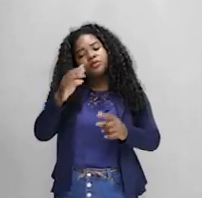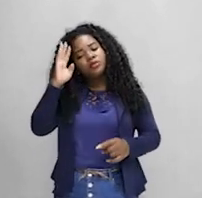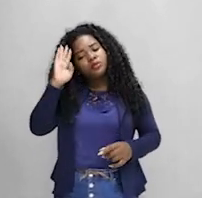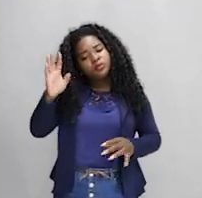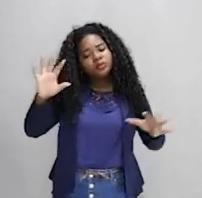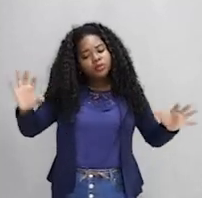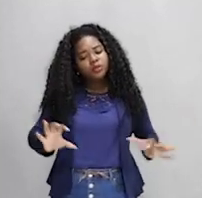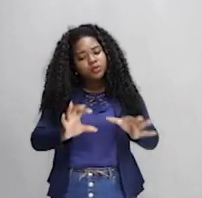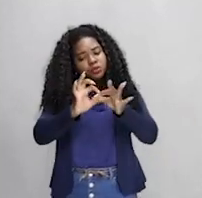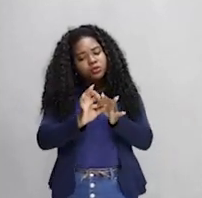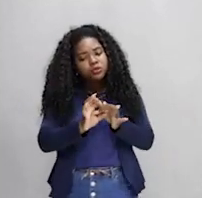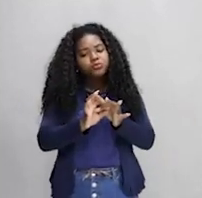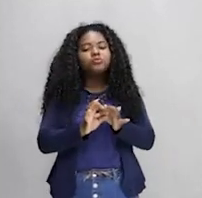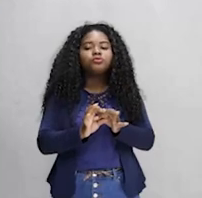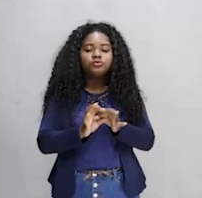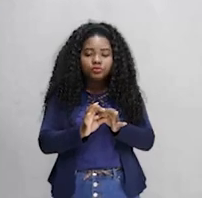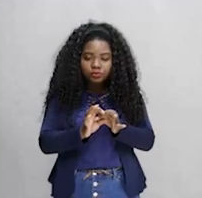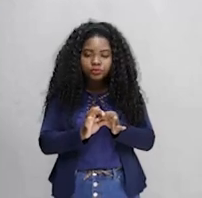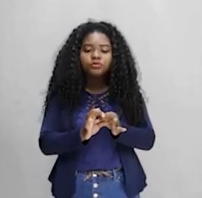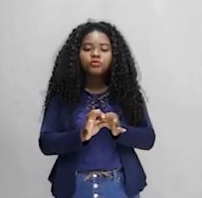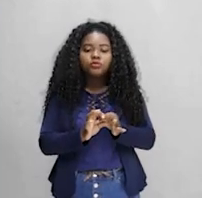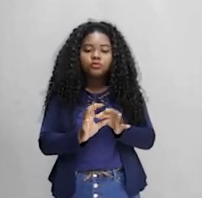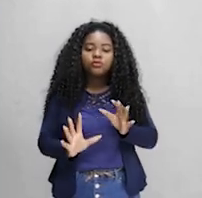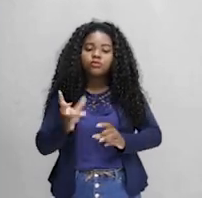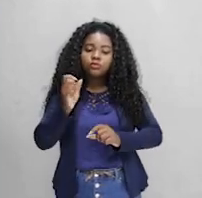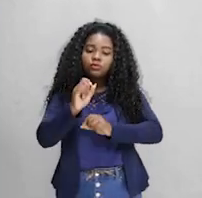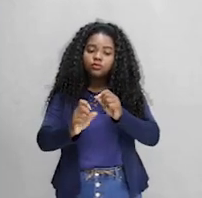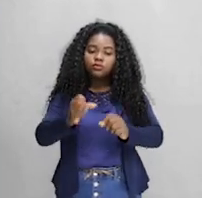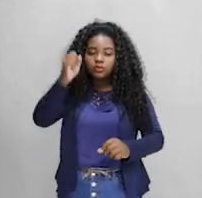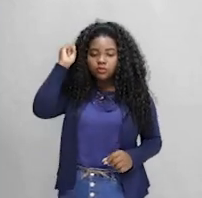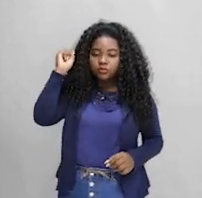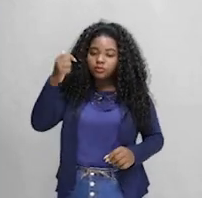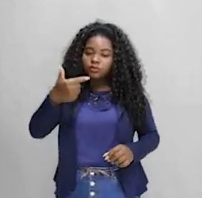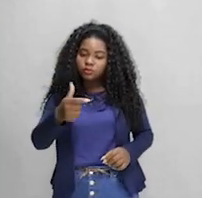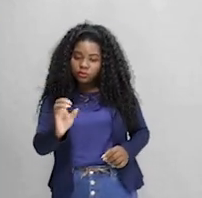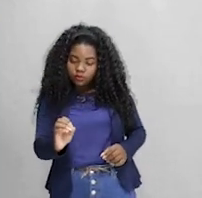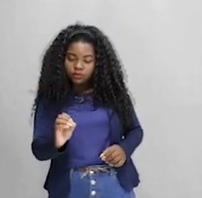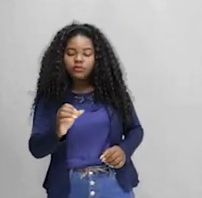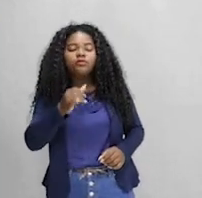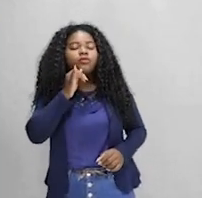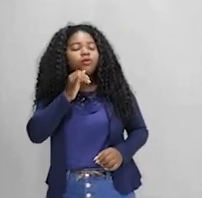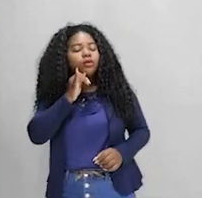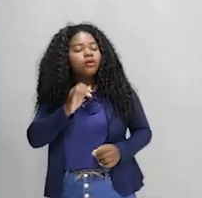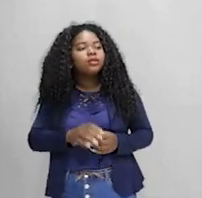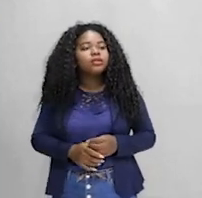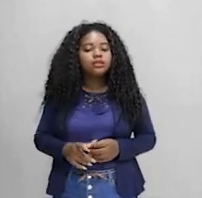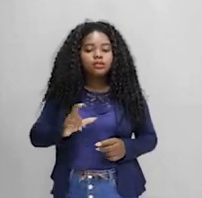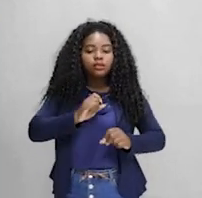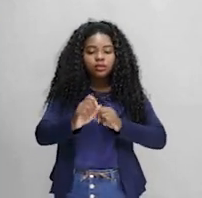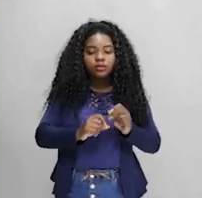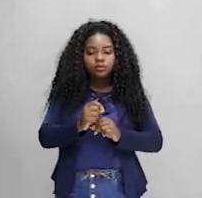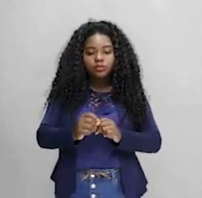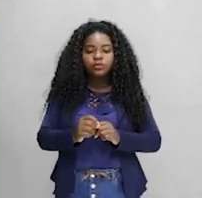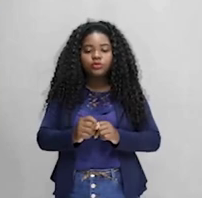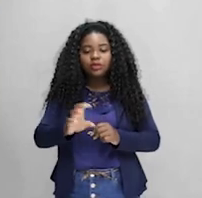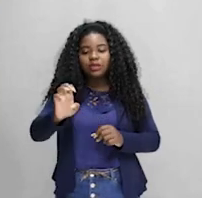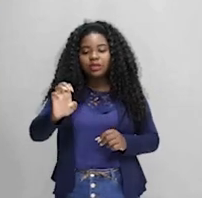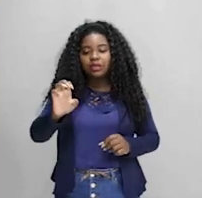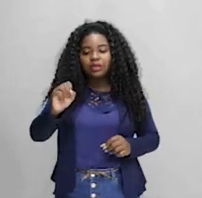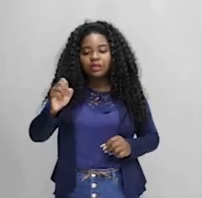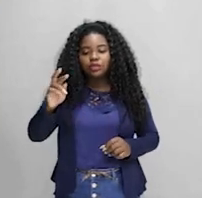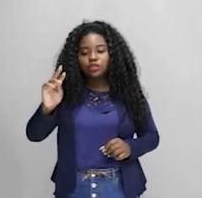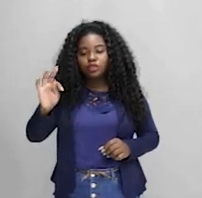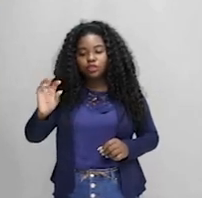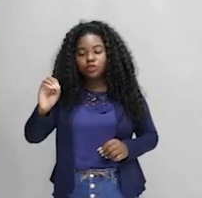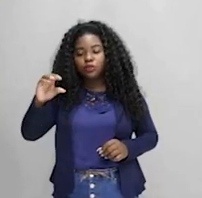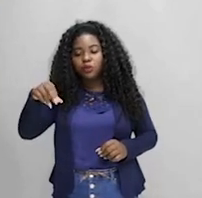ambientais, as principais conferências, elas só vão acontecer já no século XX. Por exemplo, vamos pegar o exemplo da Conferência de Estocolmo, que vai